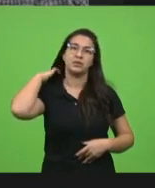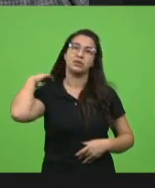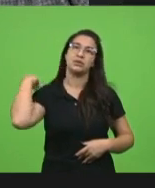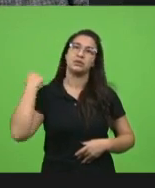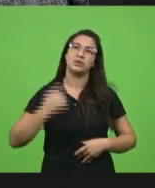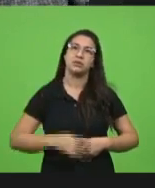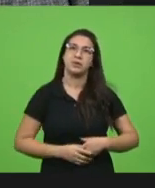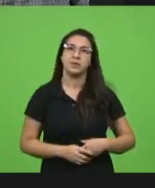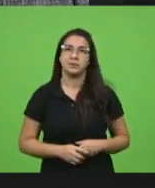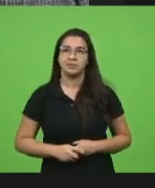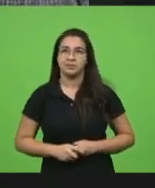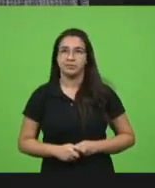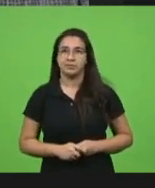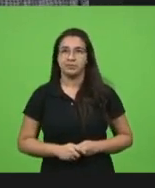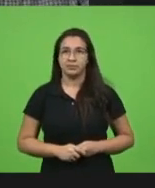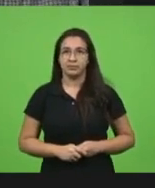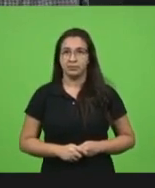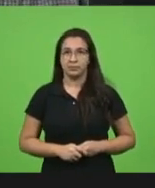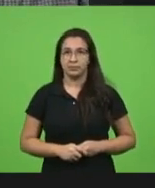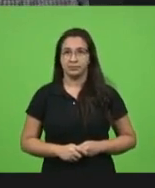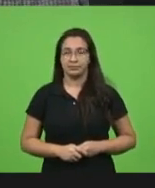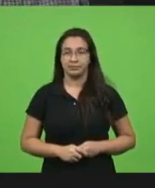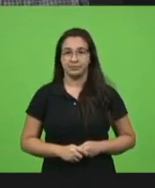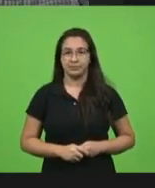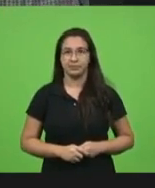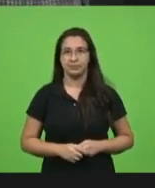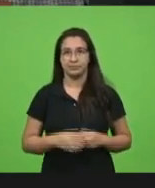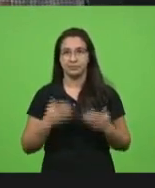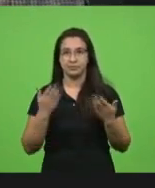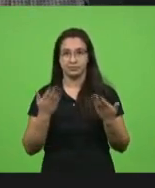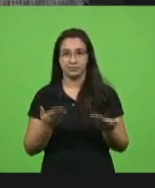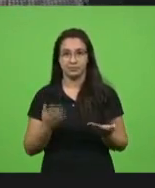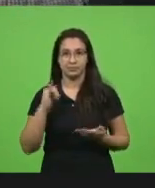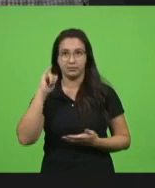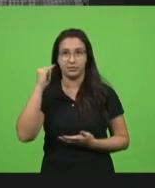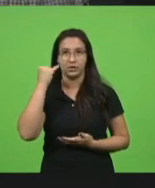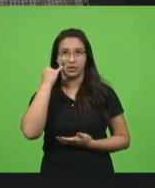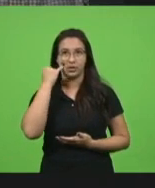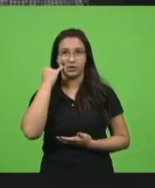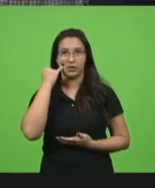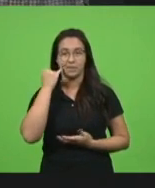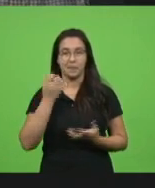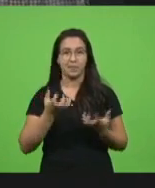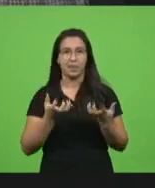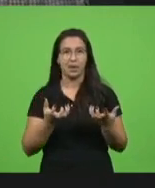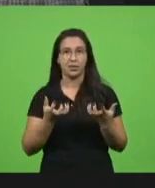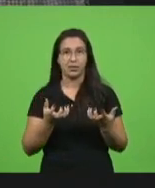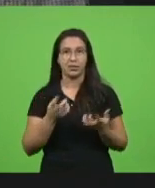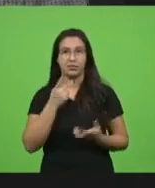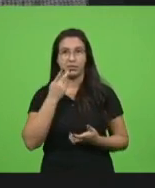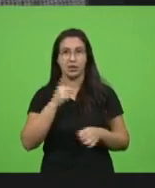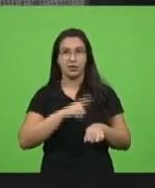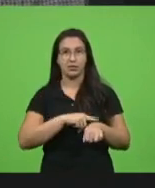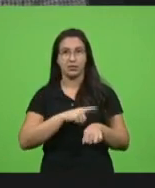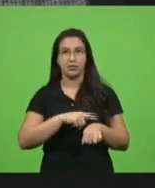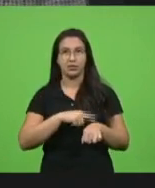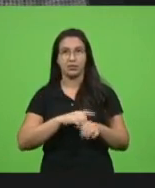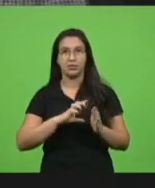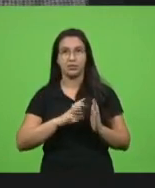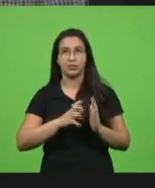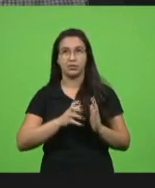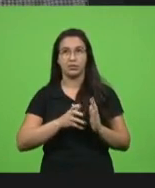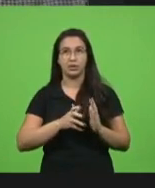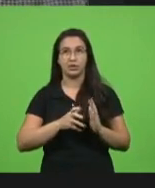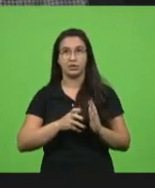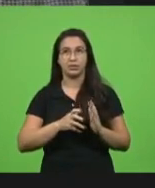Presidente. Pela ordem, deputado Gessé. Eu gostaria de falar no horário do partido, acho que é o próximo. É,